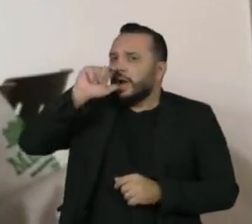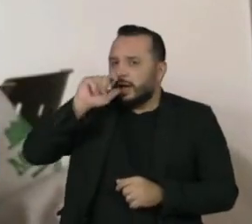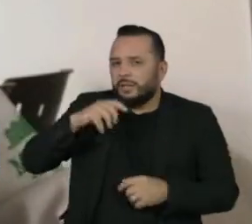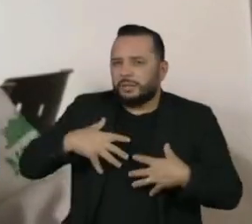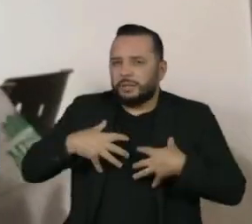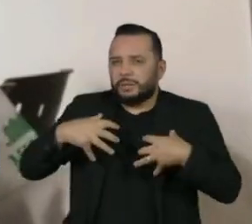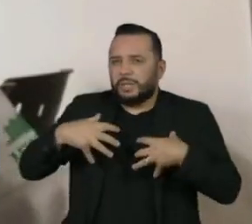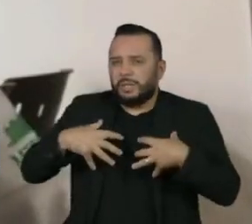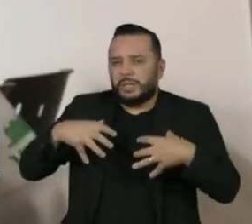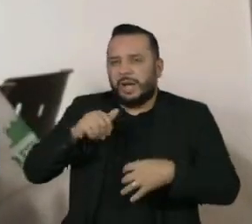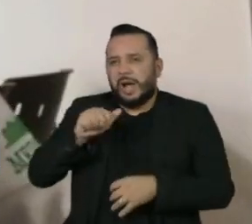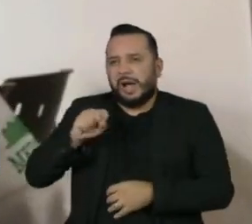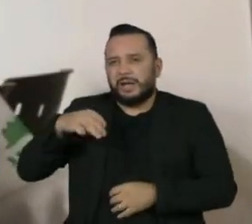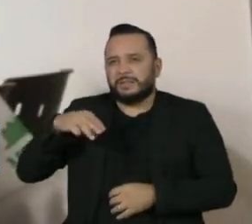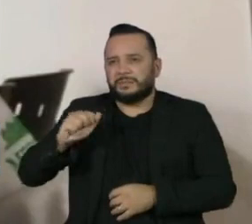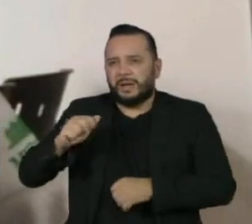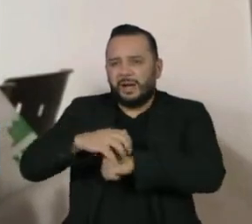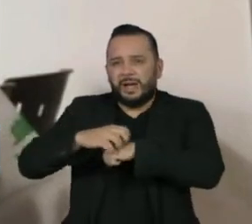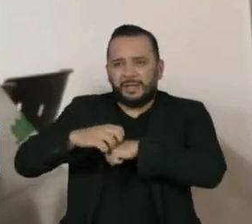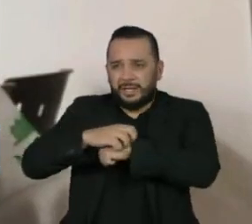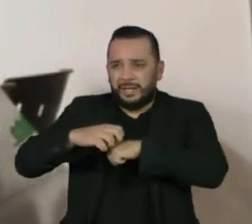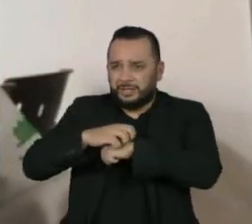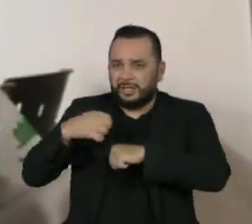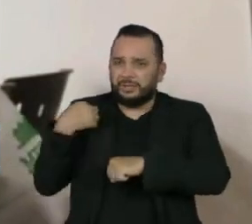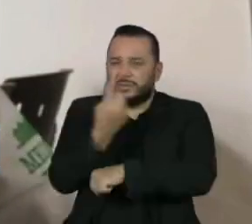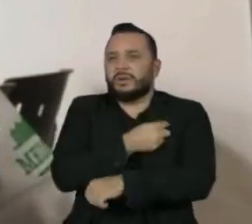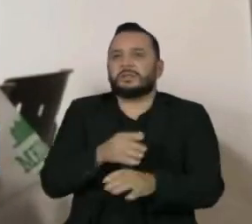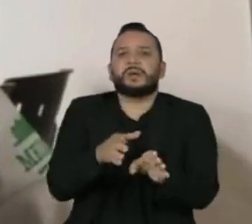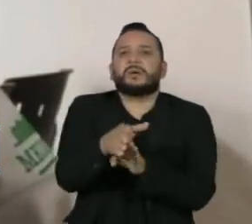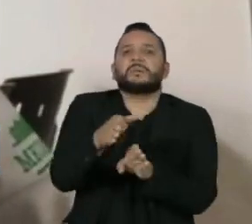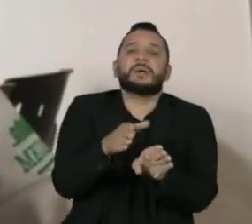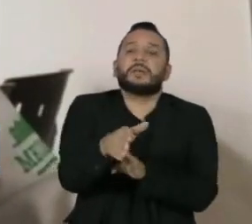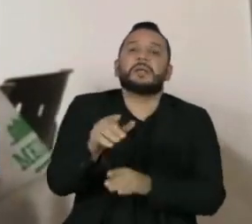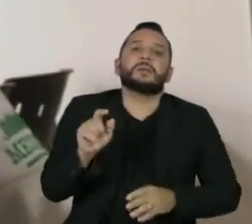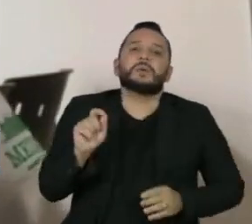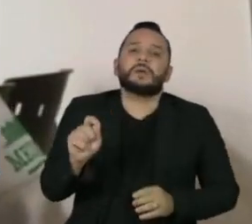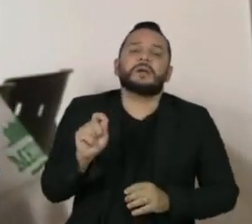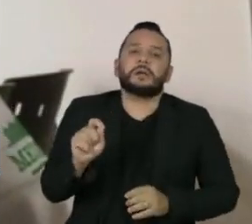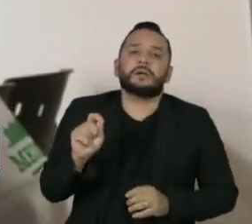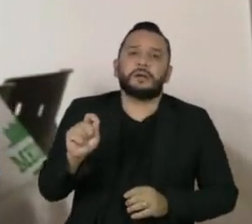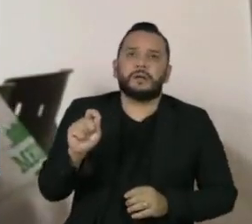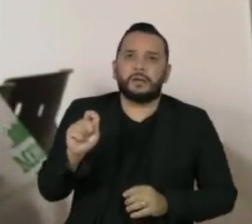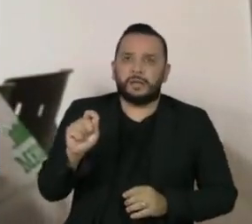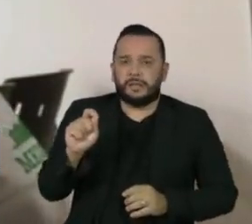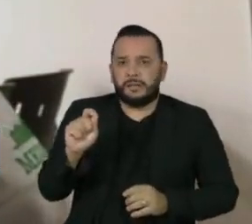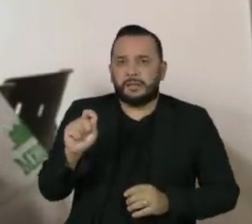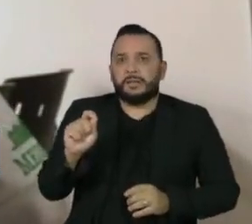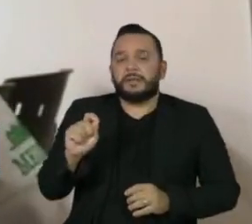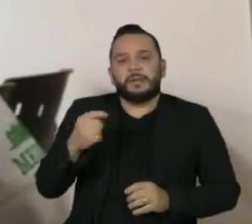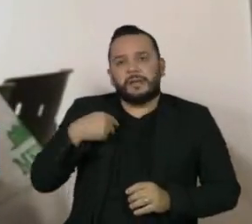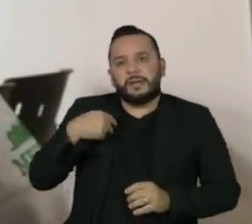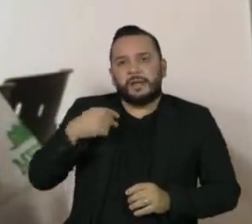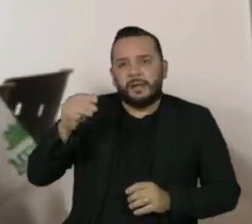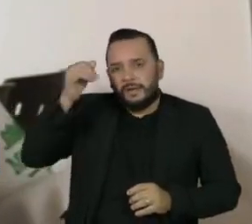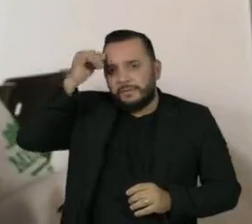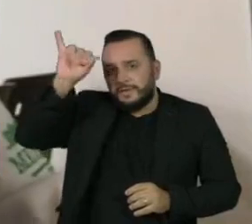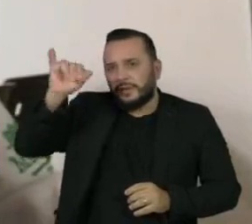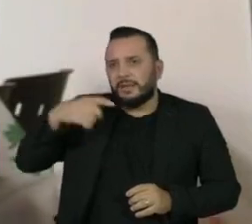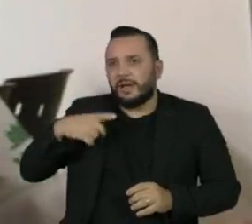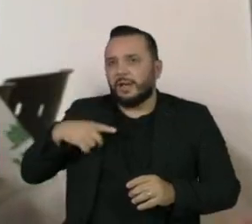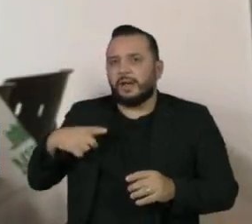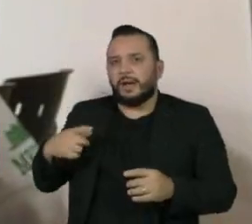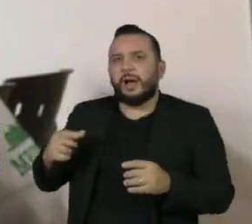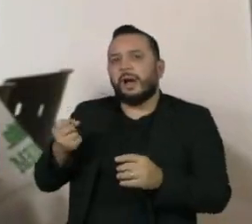da alergia, faz parte do nosso dia a dia, é recomendar a redução de exposição a alérgenos ambientais,